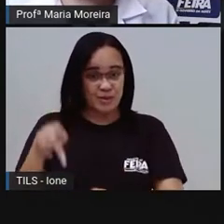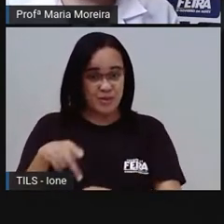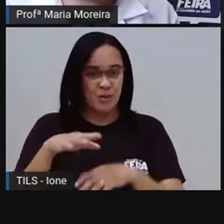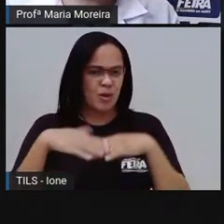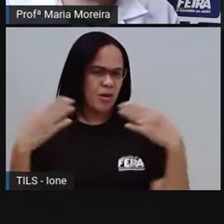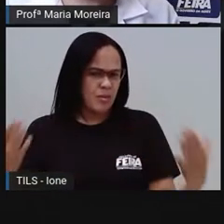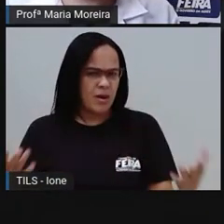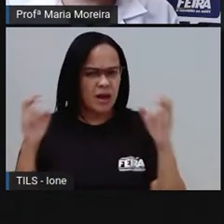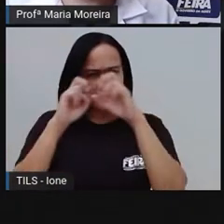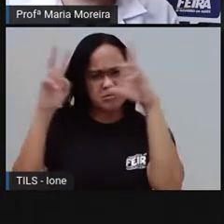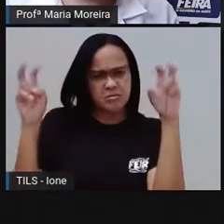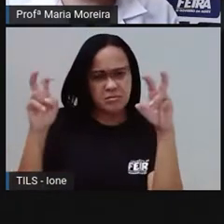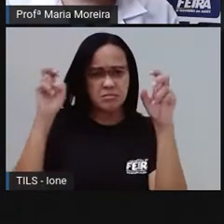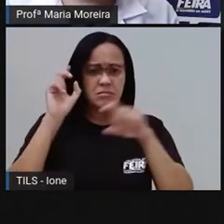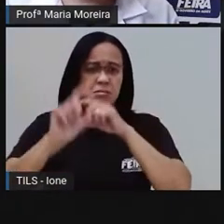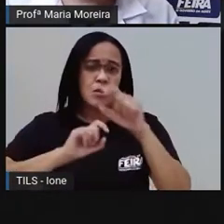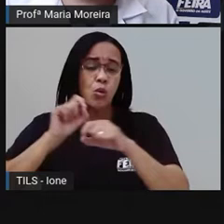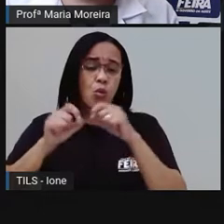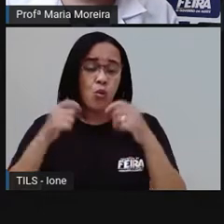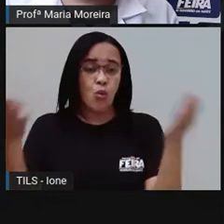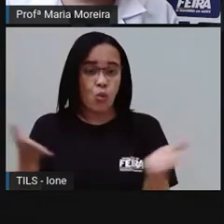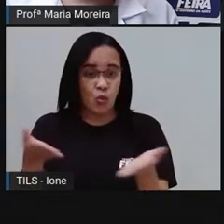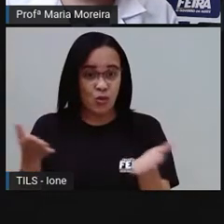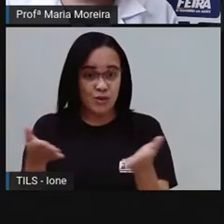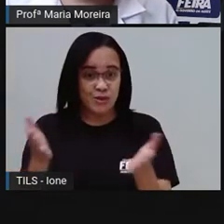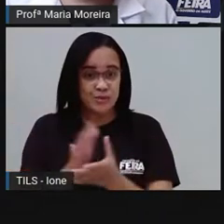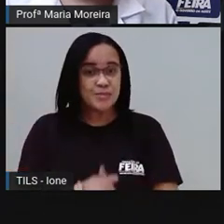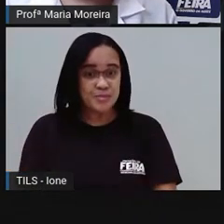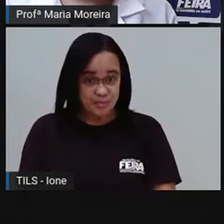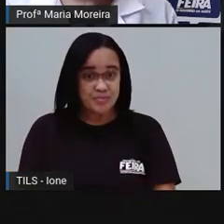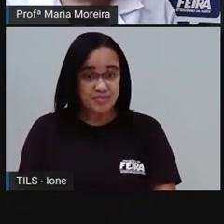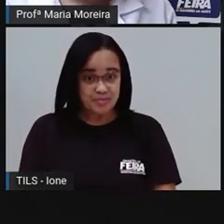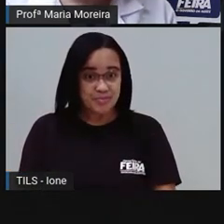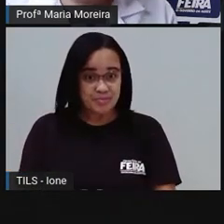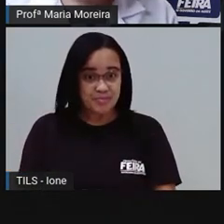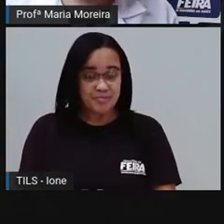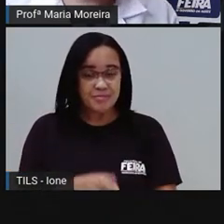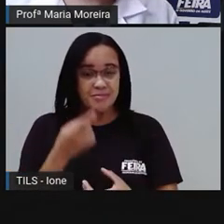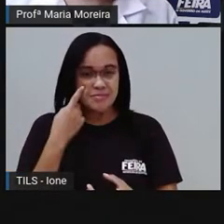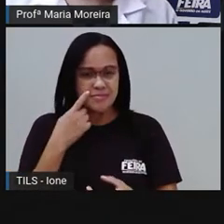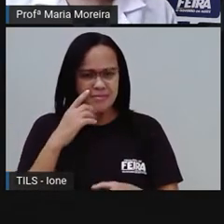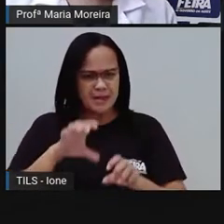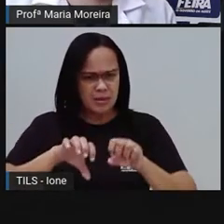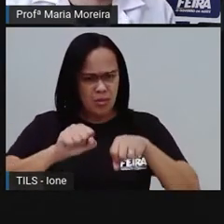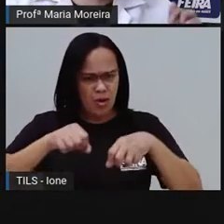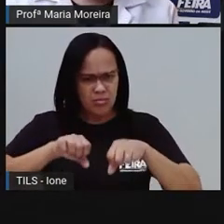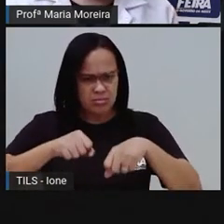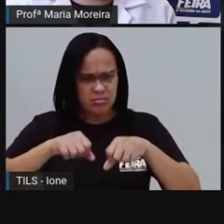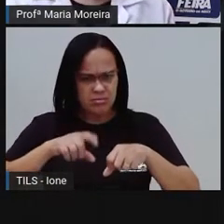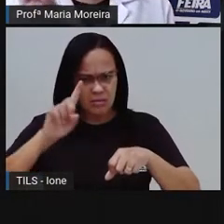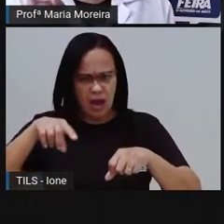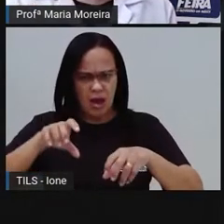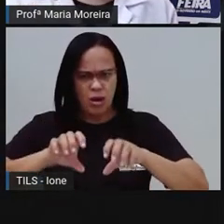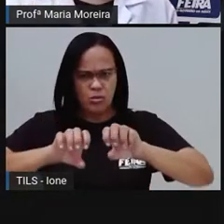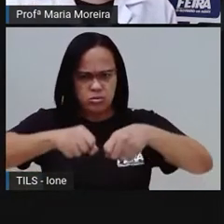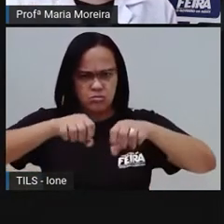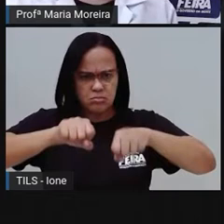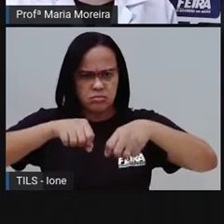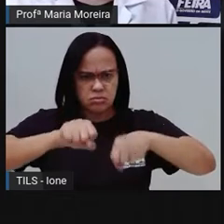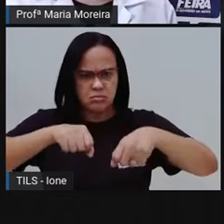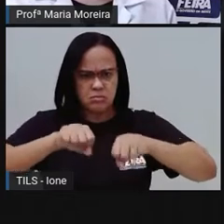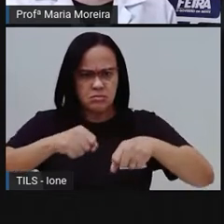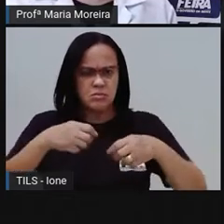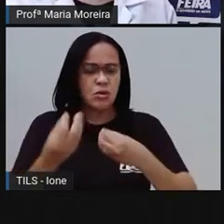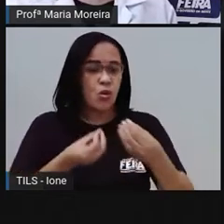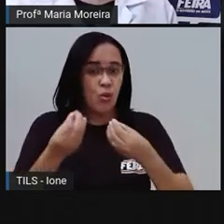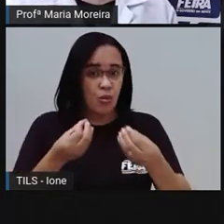temática aí dessas nossas continhas? Ops. Moto? É, vamos pensar aqui. Uma moto,